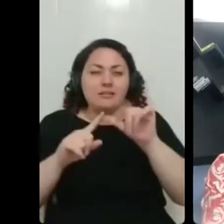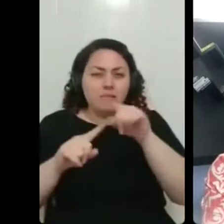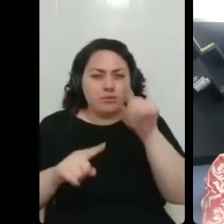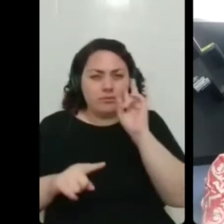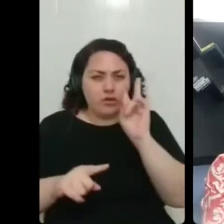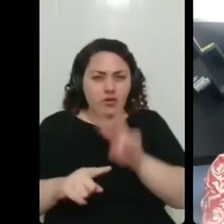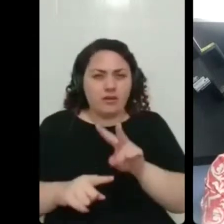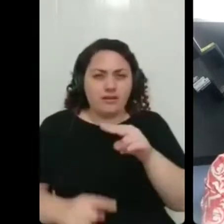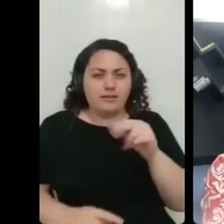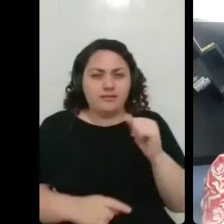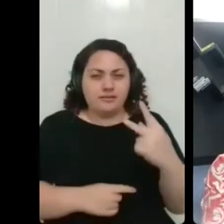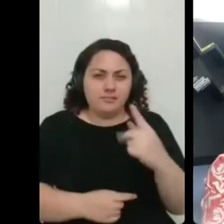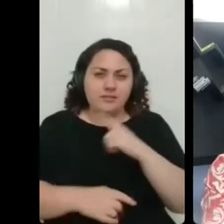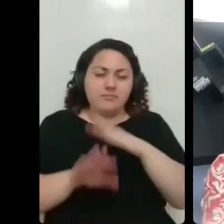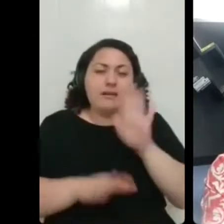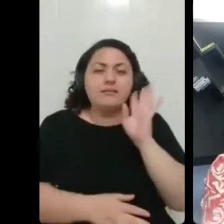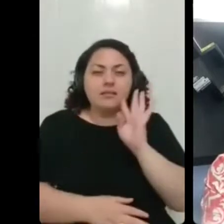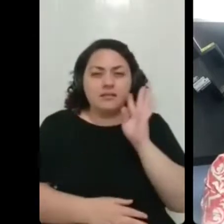NAP porque eu acho que é muito mais...